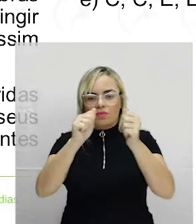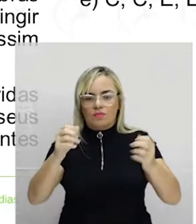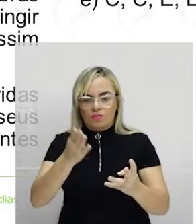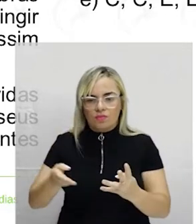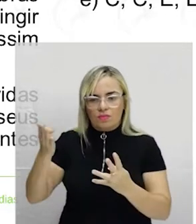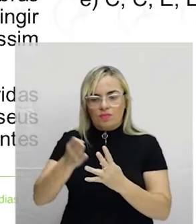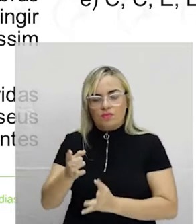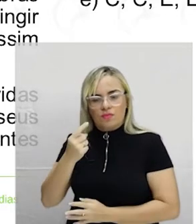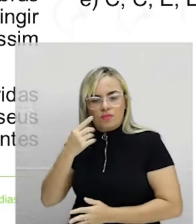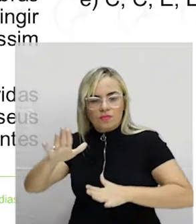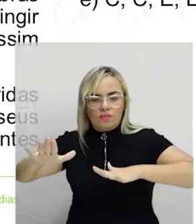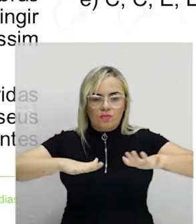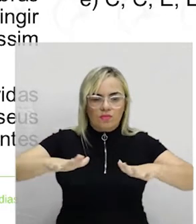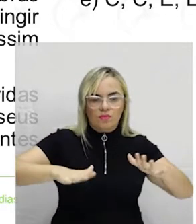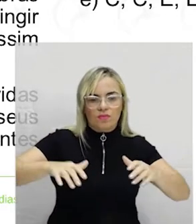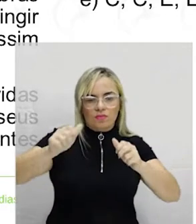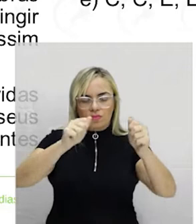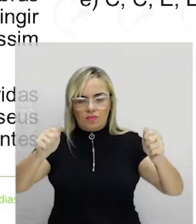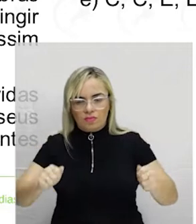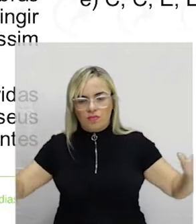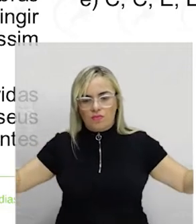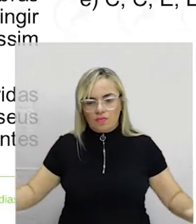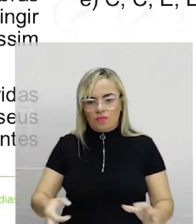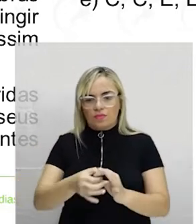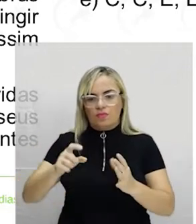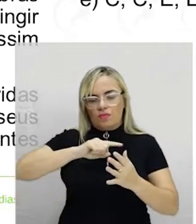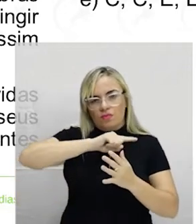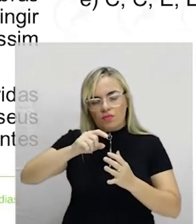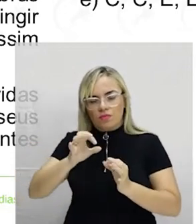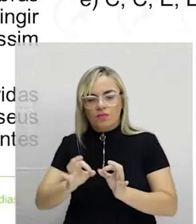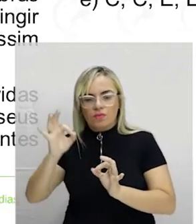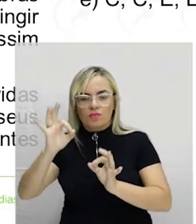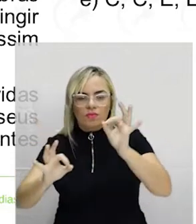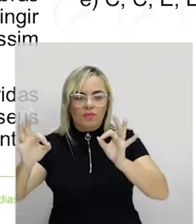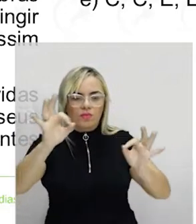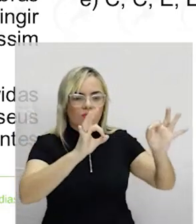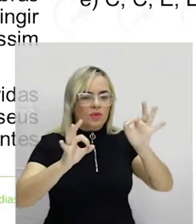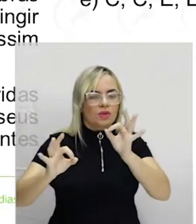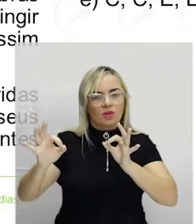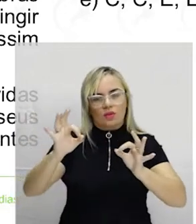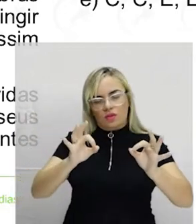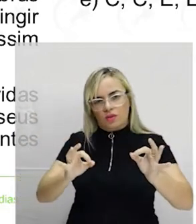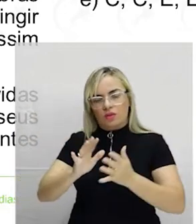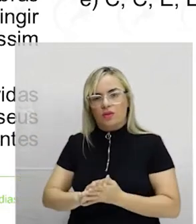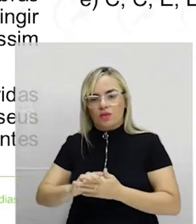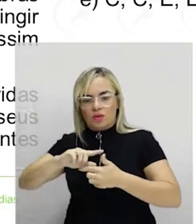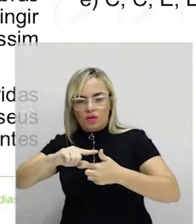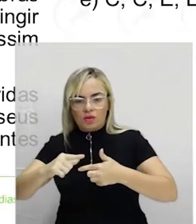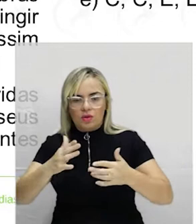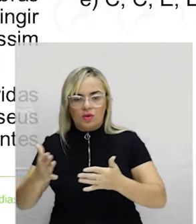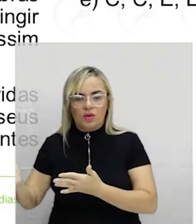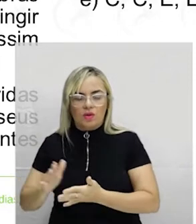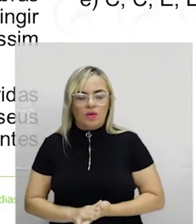uma grande movimentação de formas aliada à ausência de elementos decorativos e à unidade de seu aspecto geométrico. Item 2. O mestre